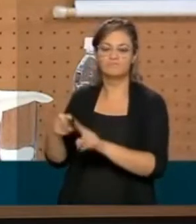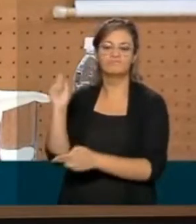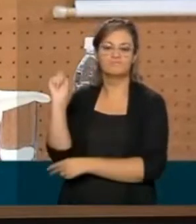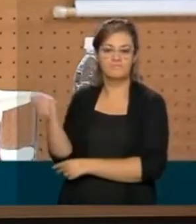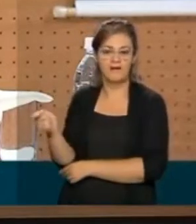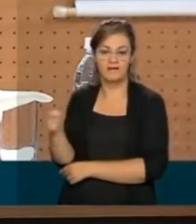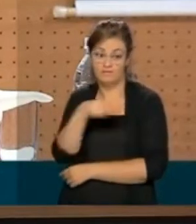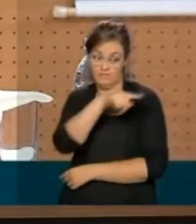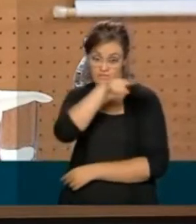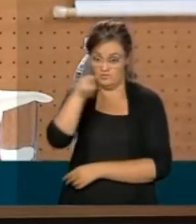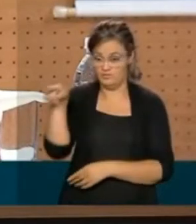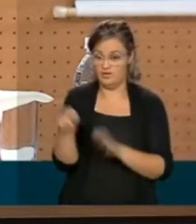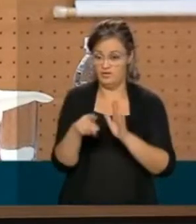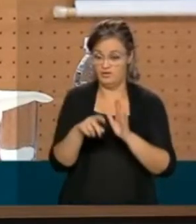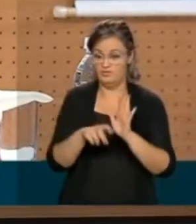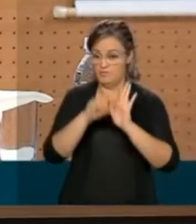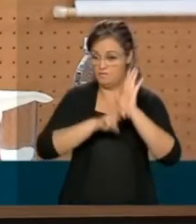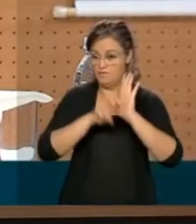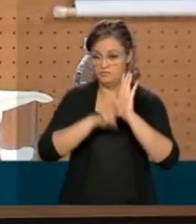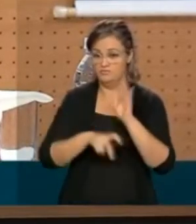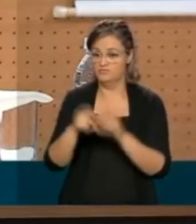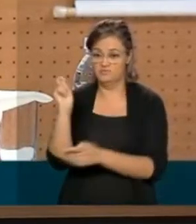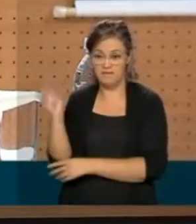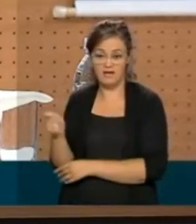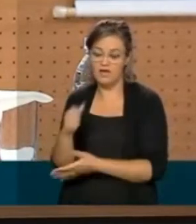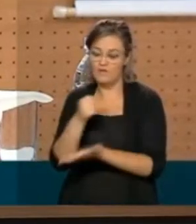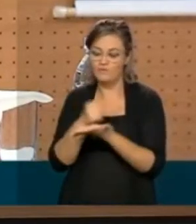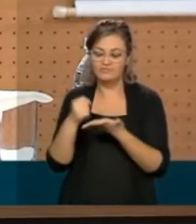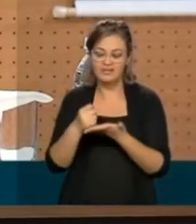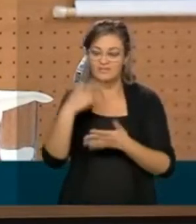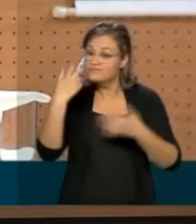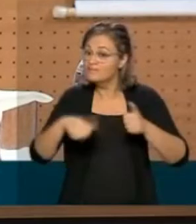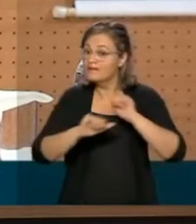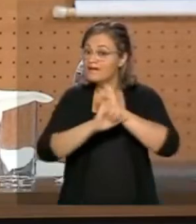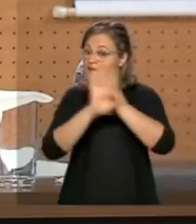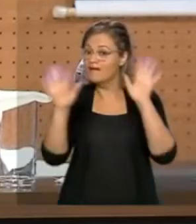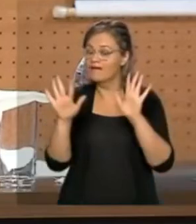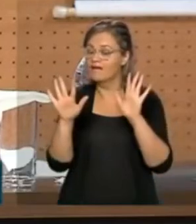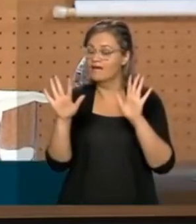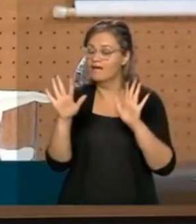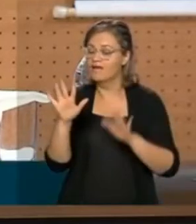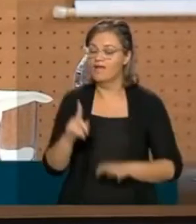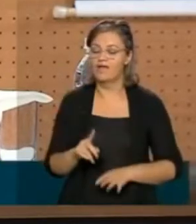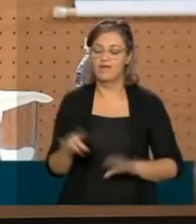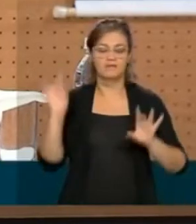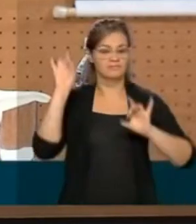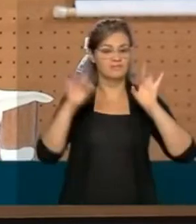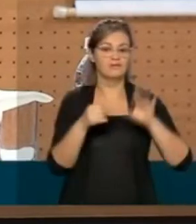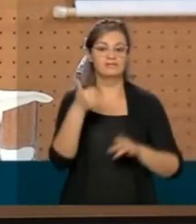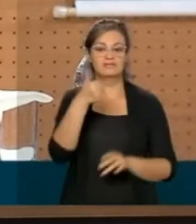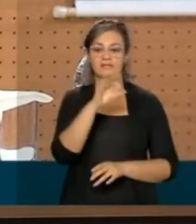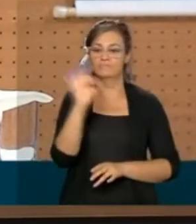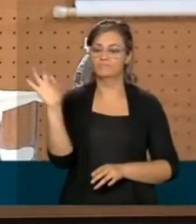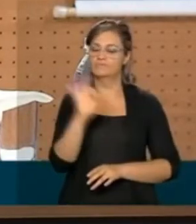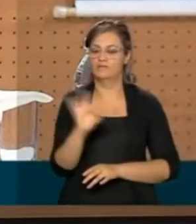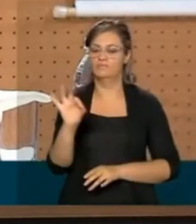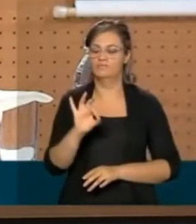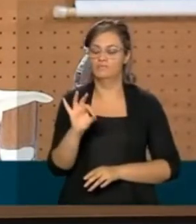pelos senhores. E o contrato é claro, ele é de exclusividade, de 100% das doses.